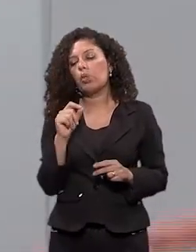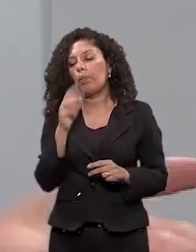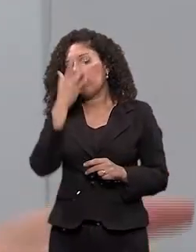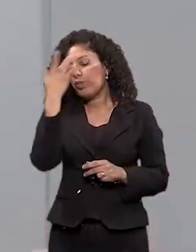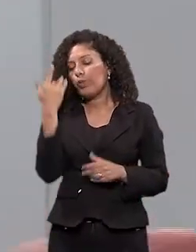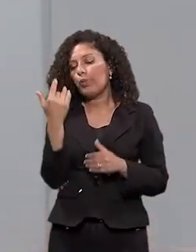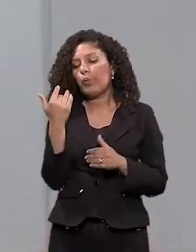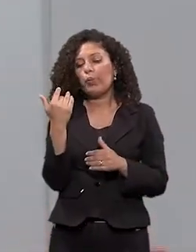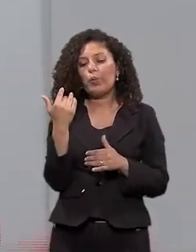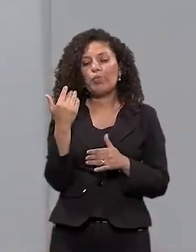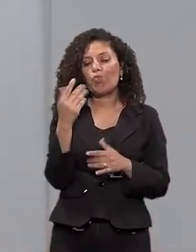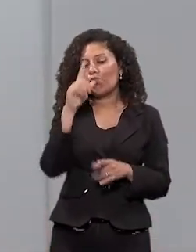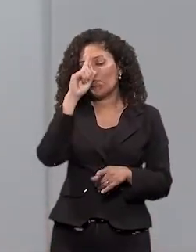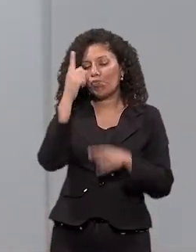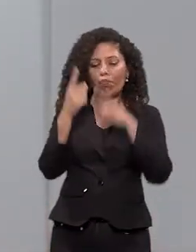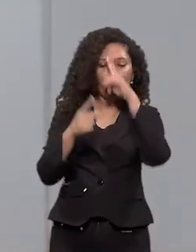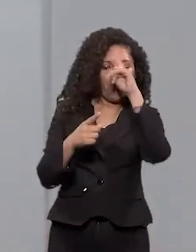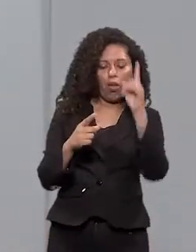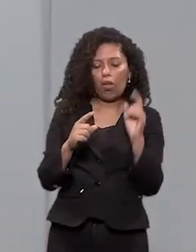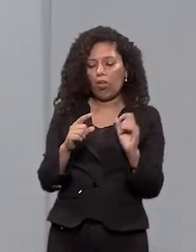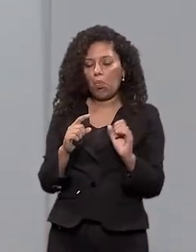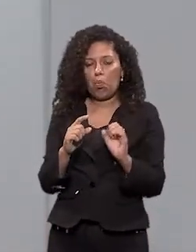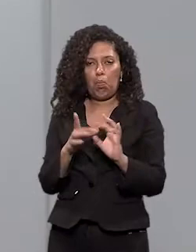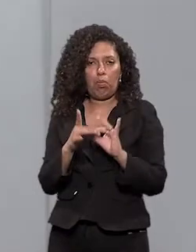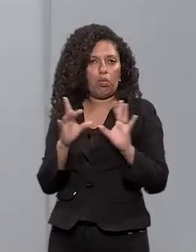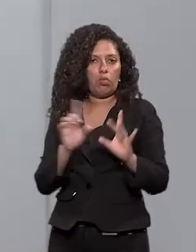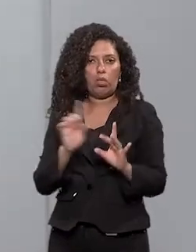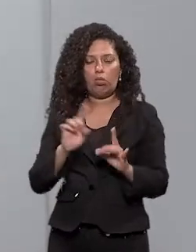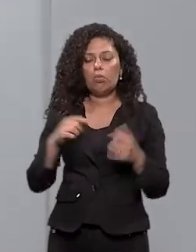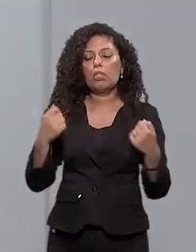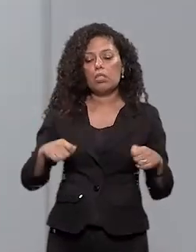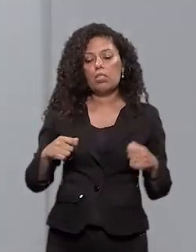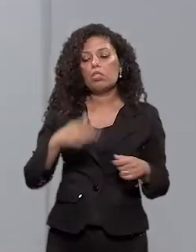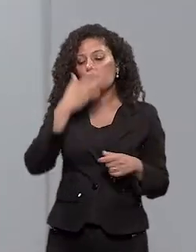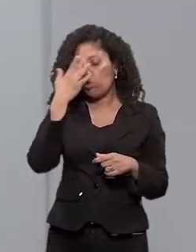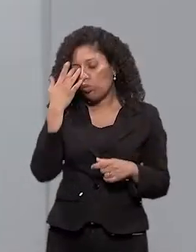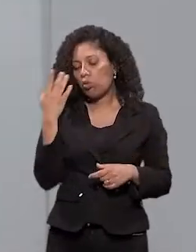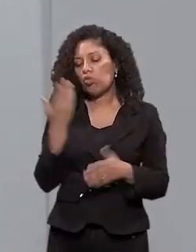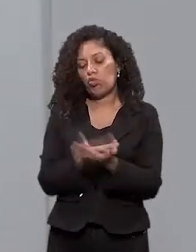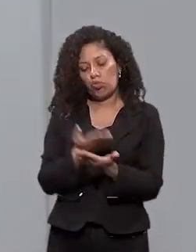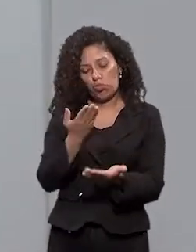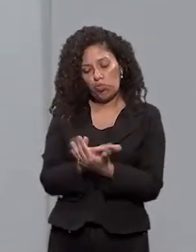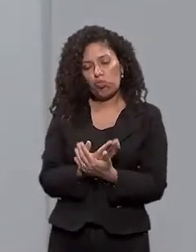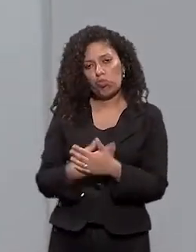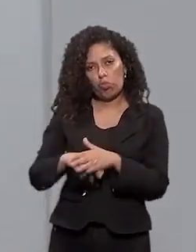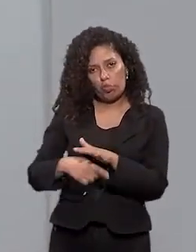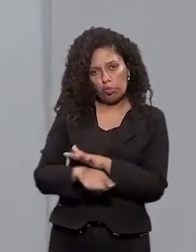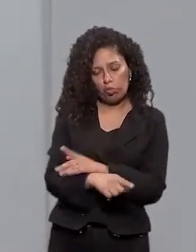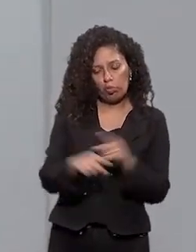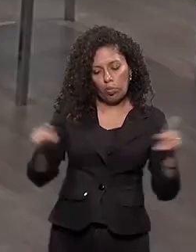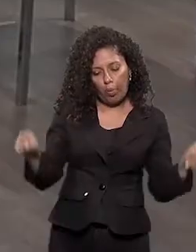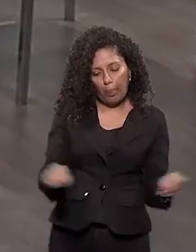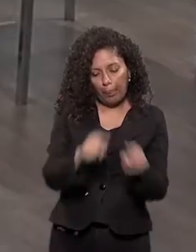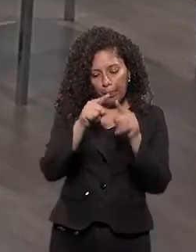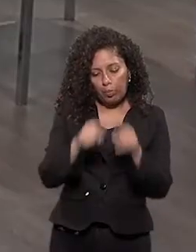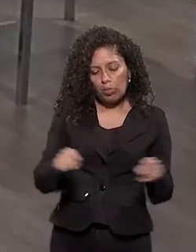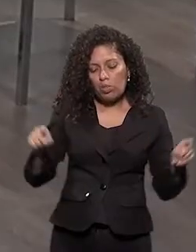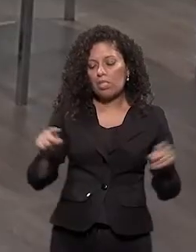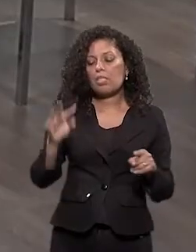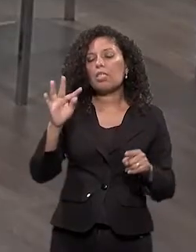pessoa Que pode fazer uma musicalização terapêutica Tem que ser feito por um musicoterapeuta Capacitado, né? Com formação